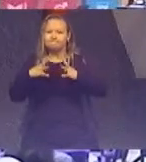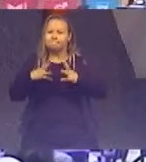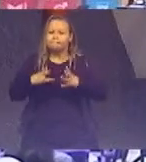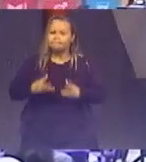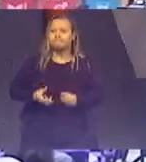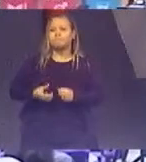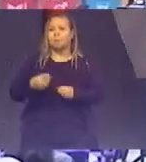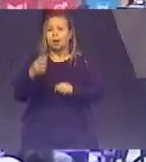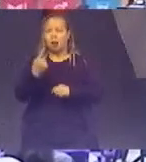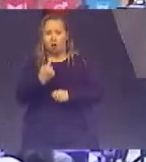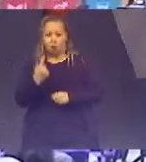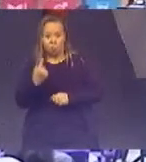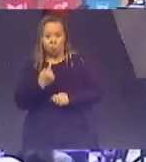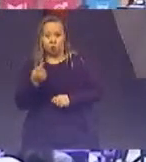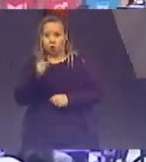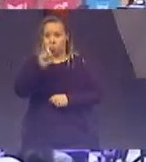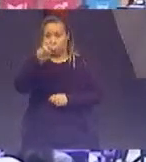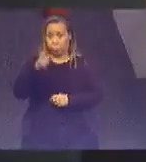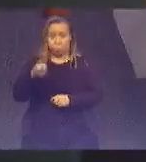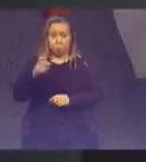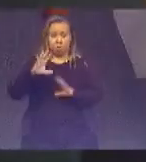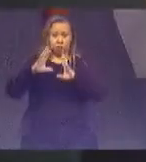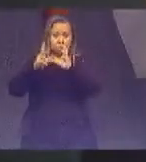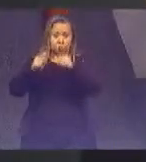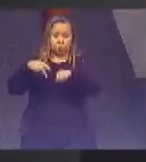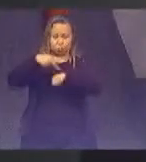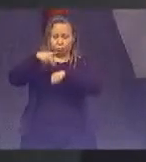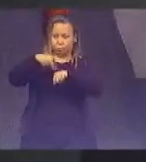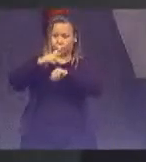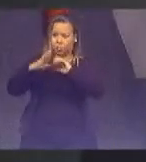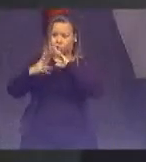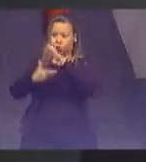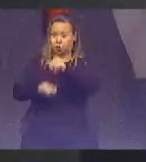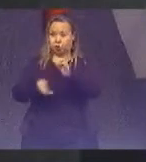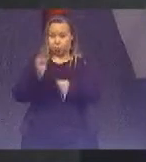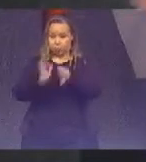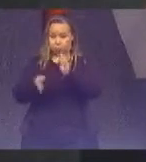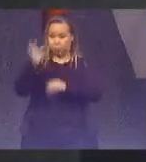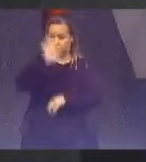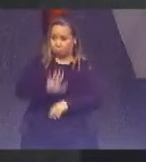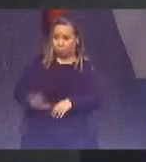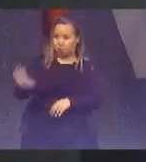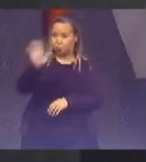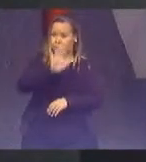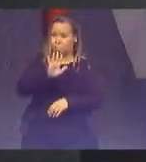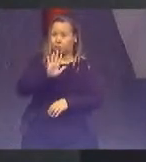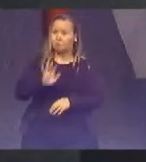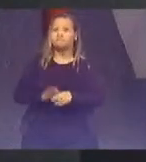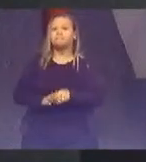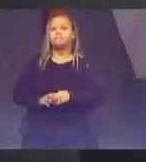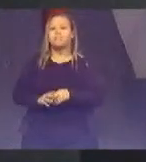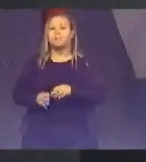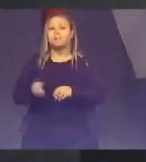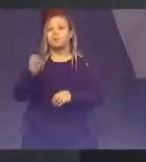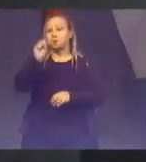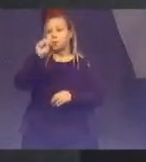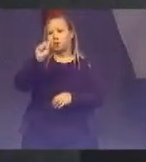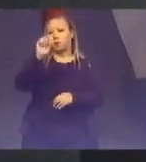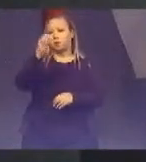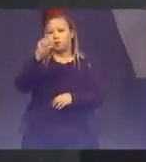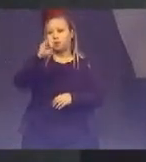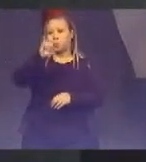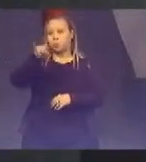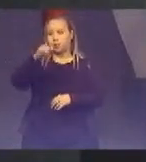Não é assim em todos os países do mundo, mas o Judiciário Nacional, pelo Superior Tribunal de Justiça e seu presidente João Otávio